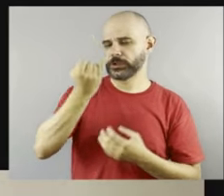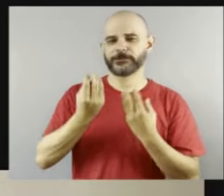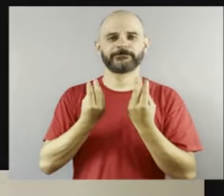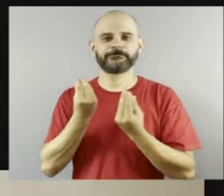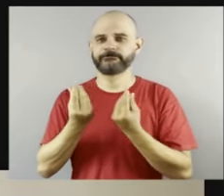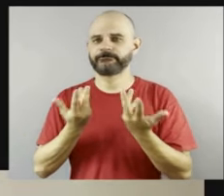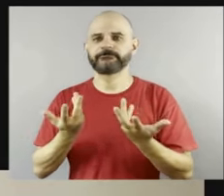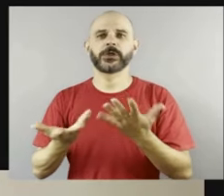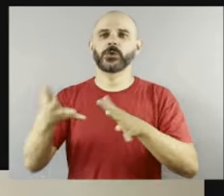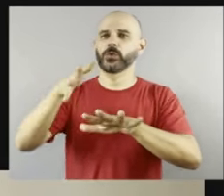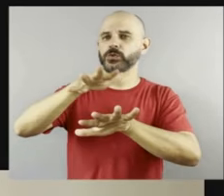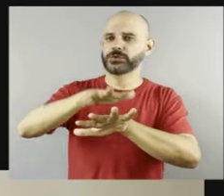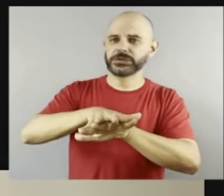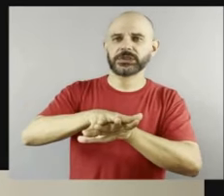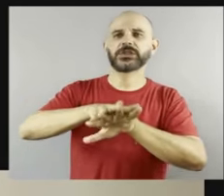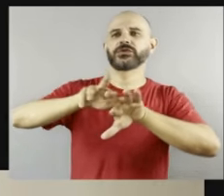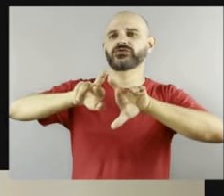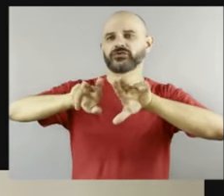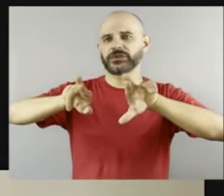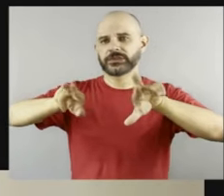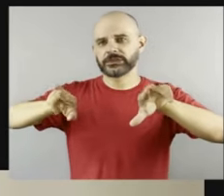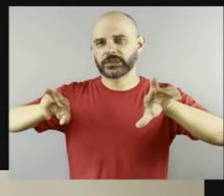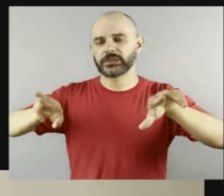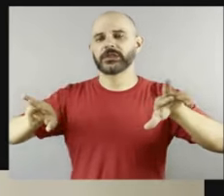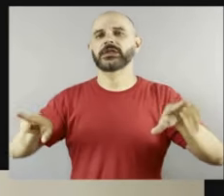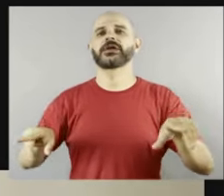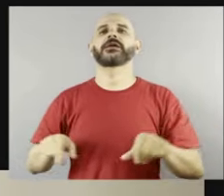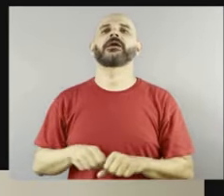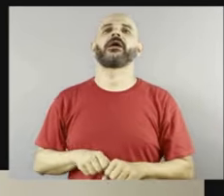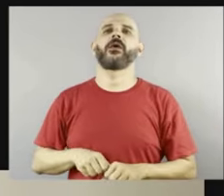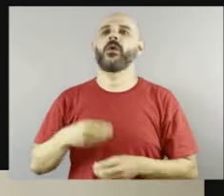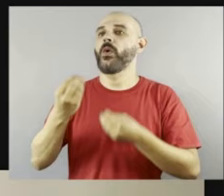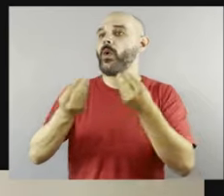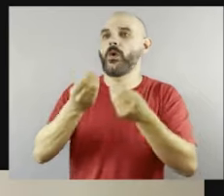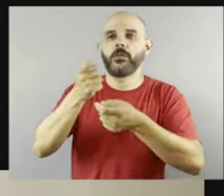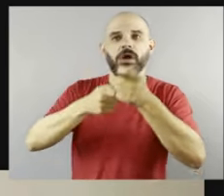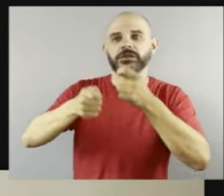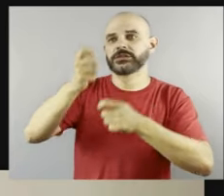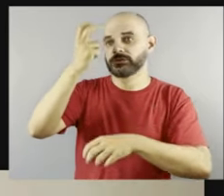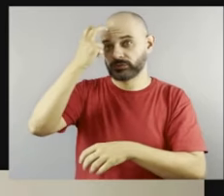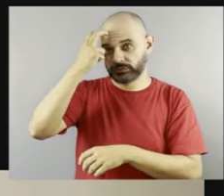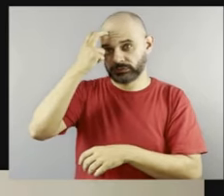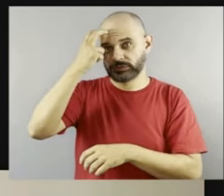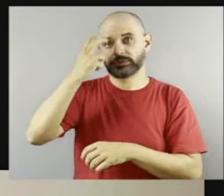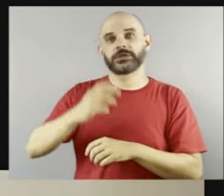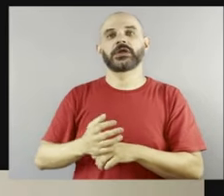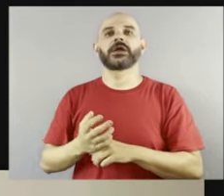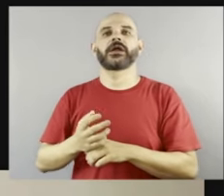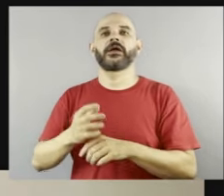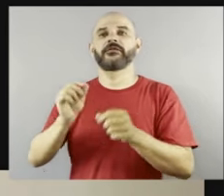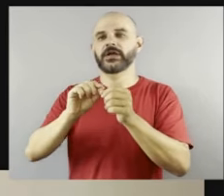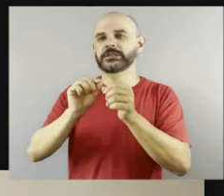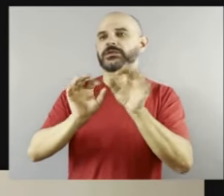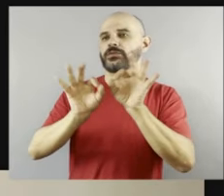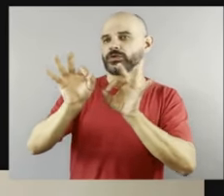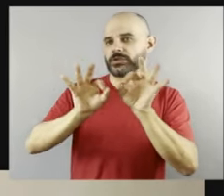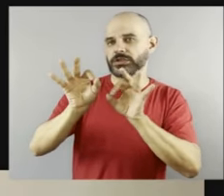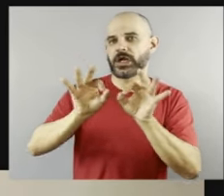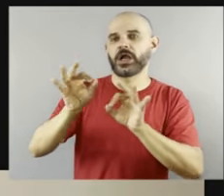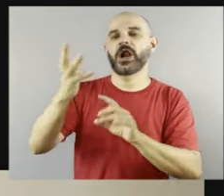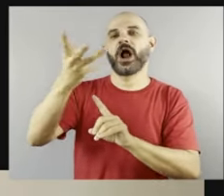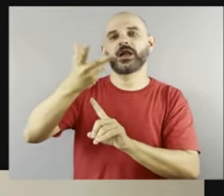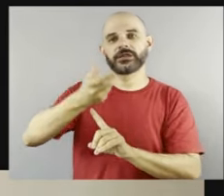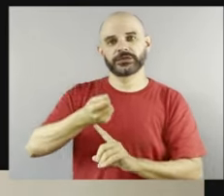Esse papel da gestão cultural na promoção e inclusão de projetos artísticos como esse. Maria Alice, é